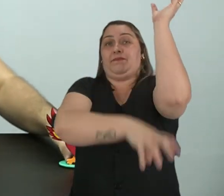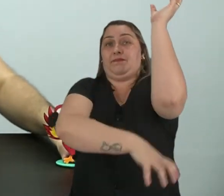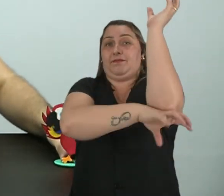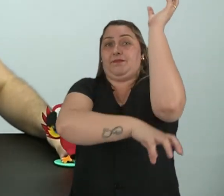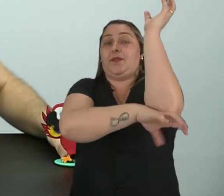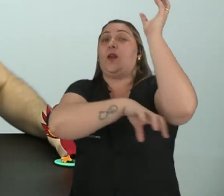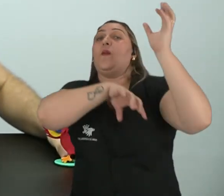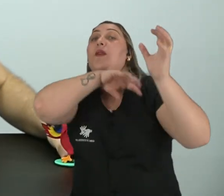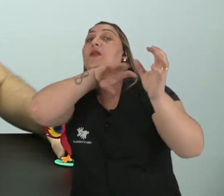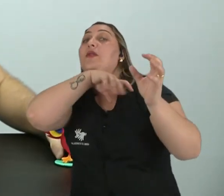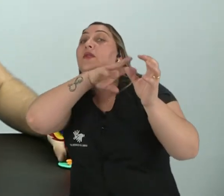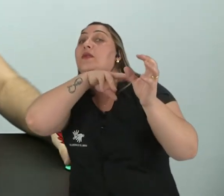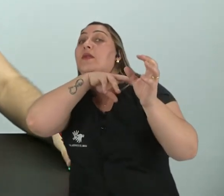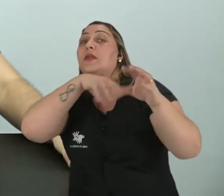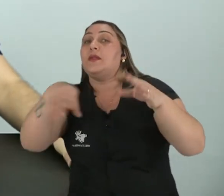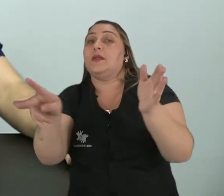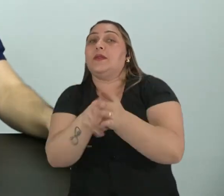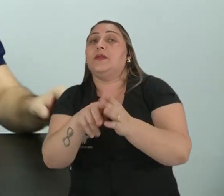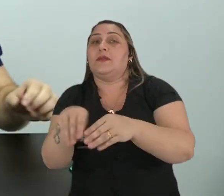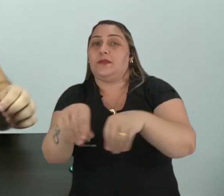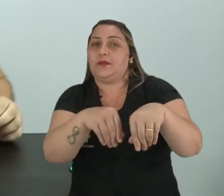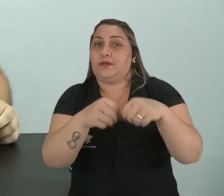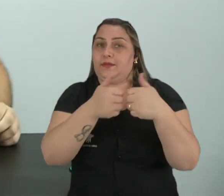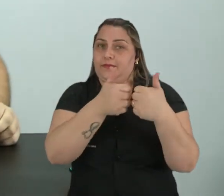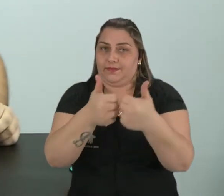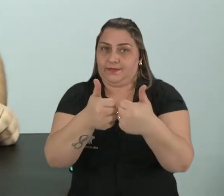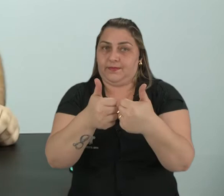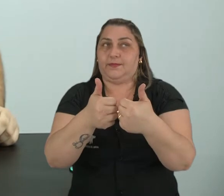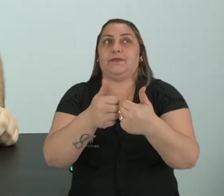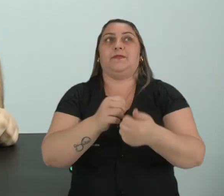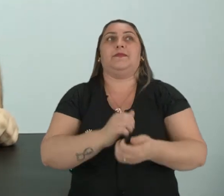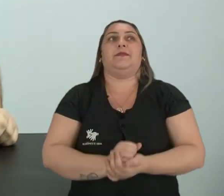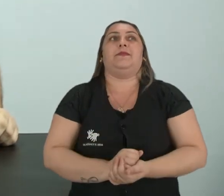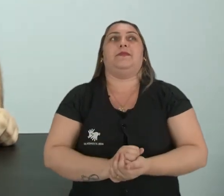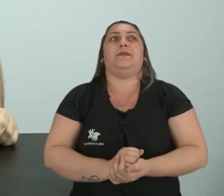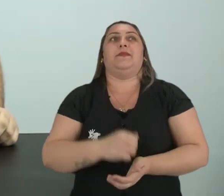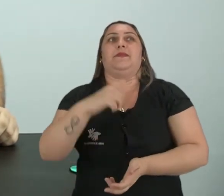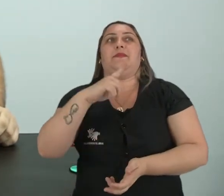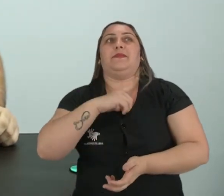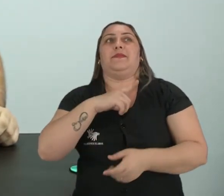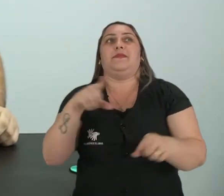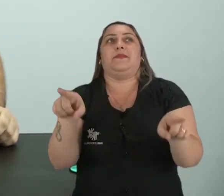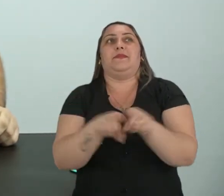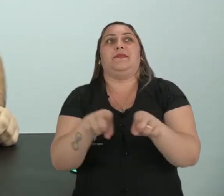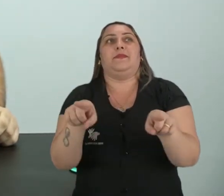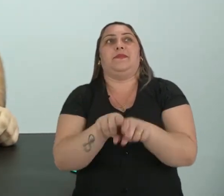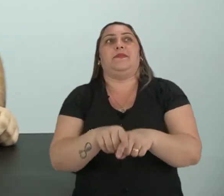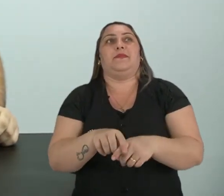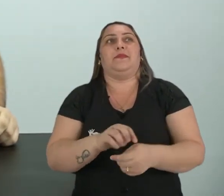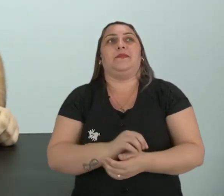animal terrestre. Tudo bem? E nós temos também aqui, ó.